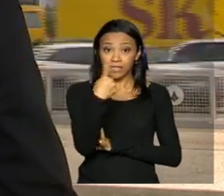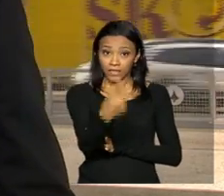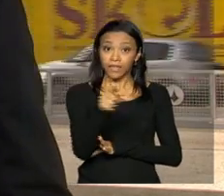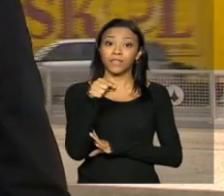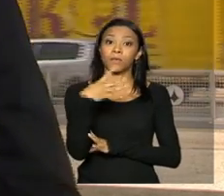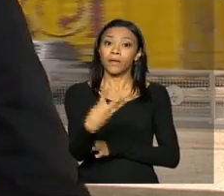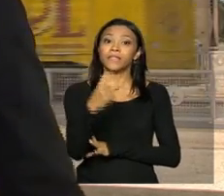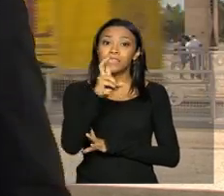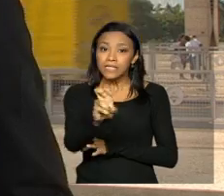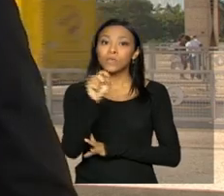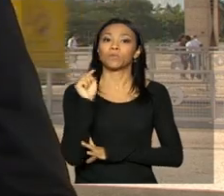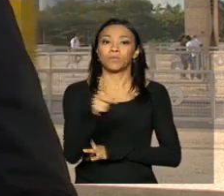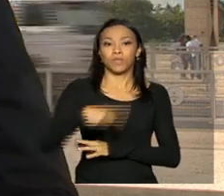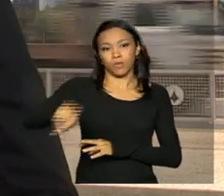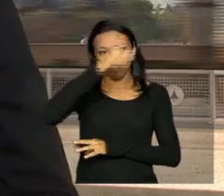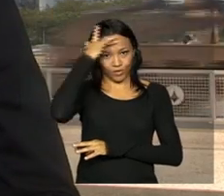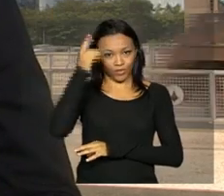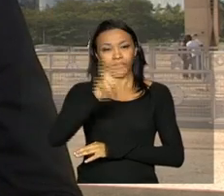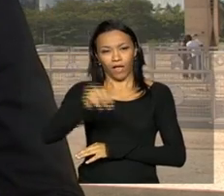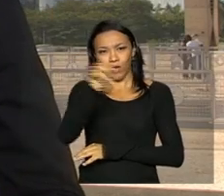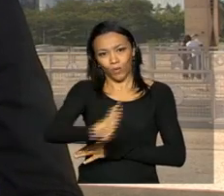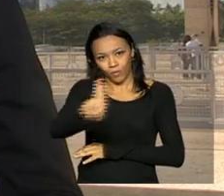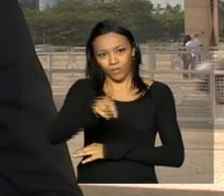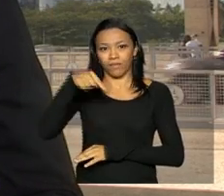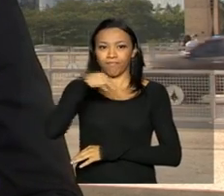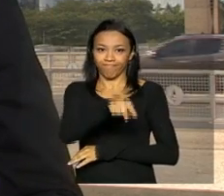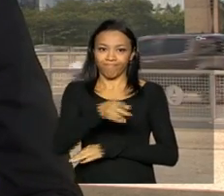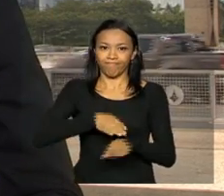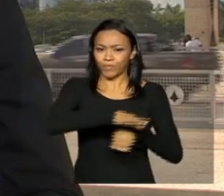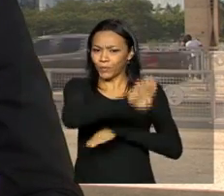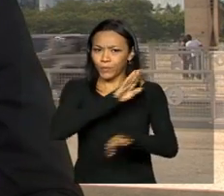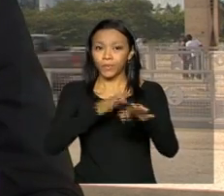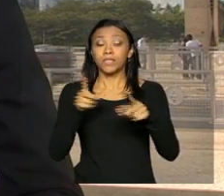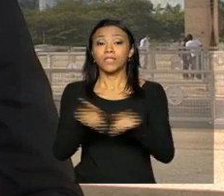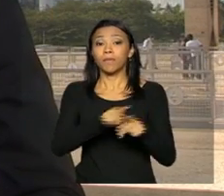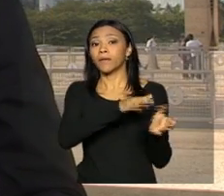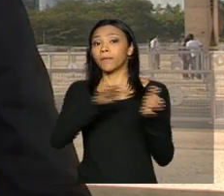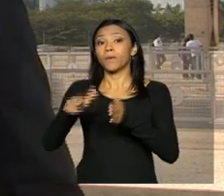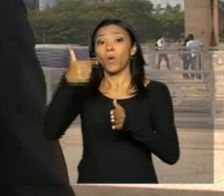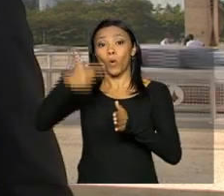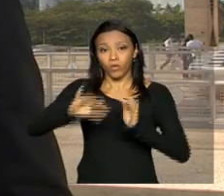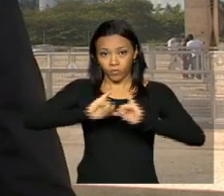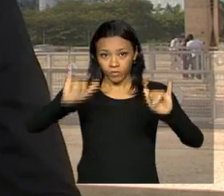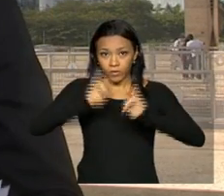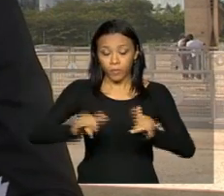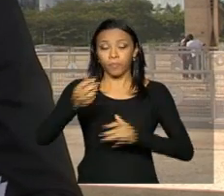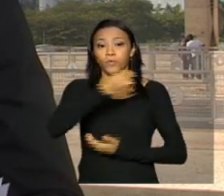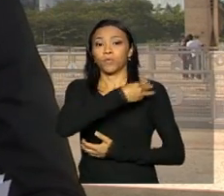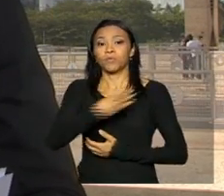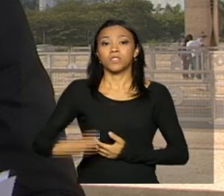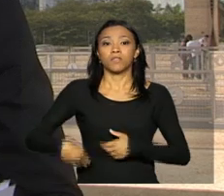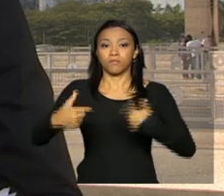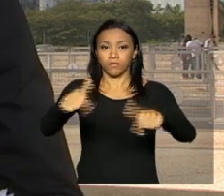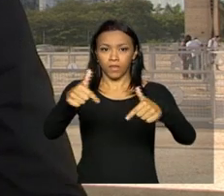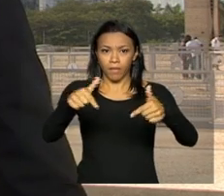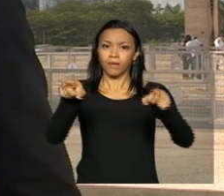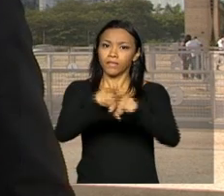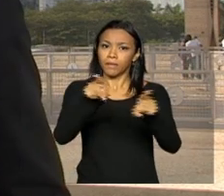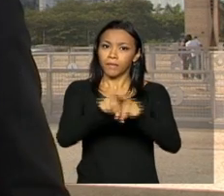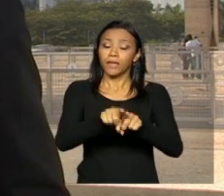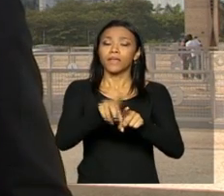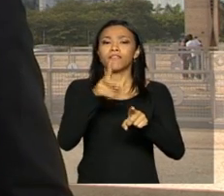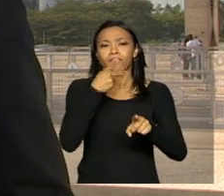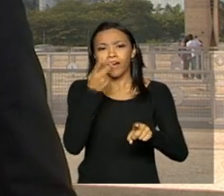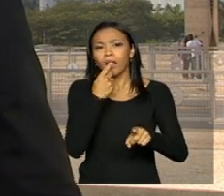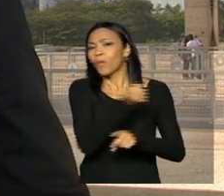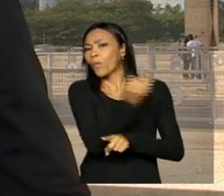que utilizam o transporte público na cidade. E o Ministério do Trabalho divulga hoje o balanço do Cadastro Geral de Empregados e